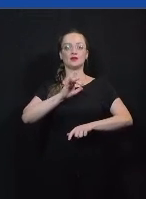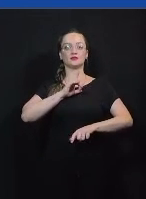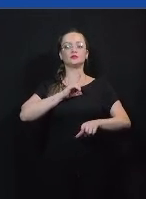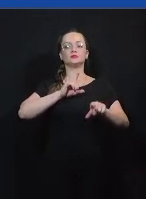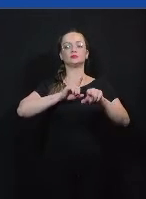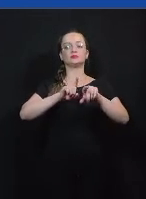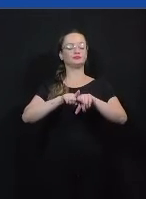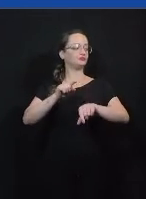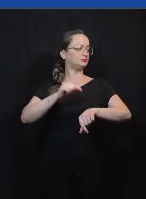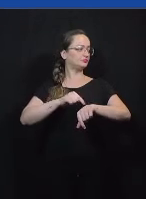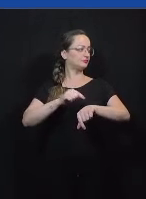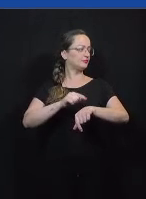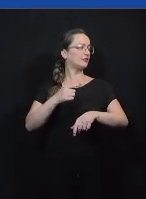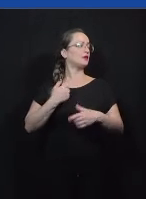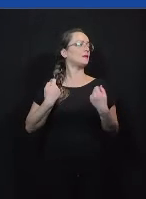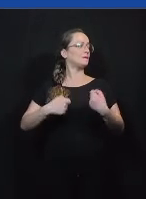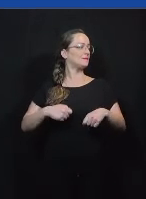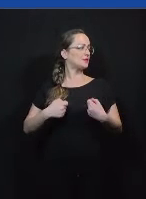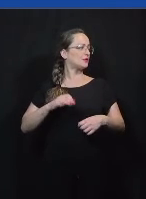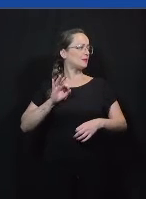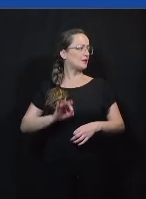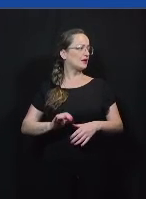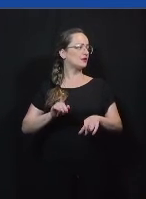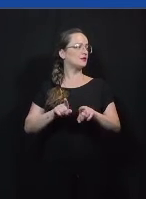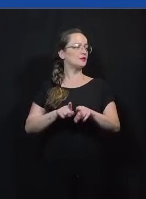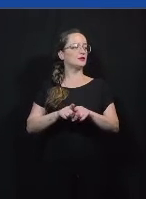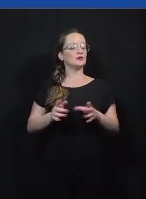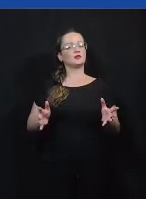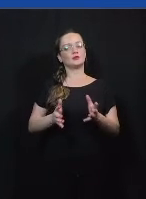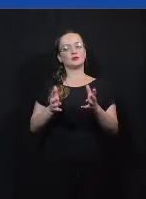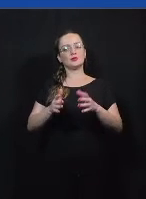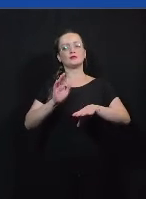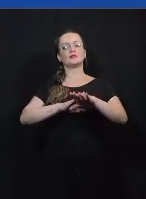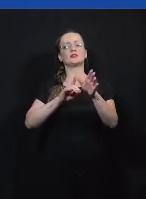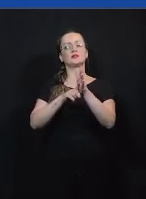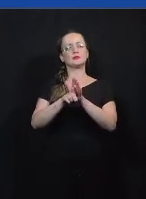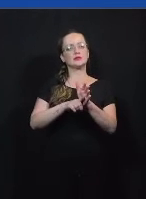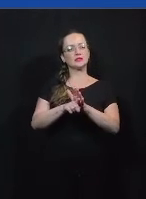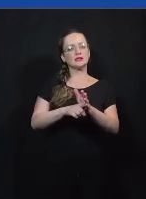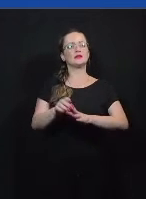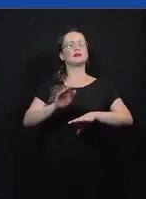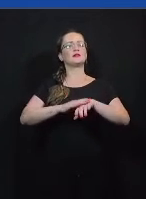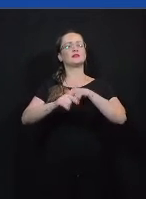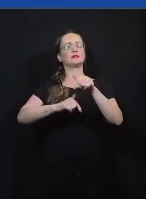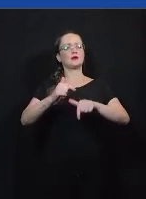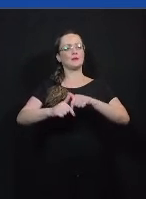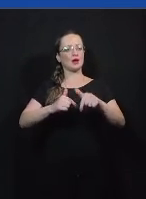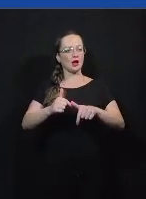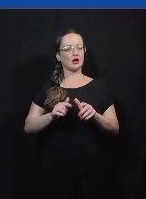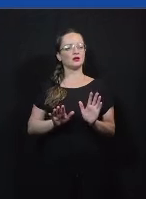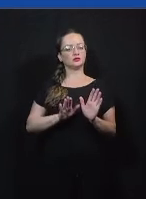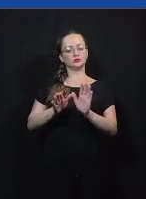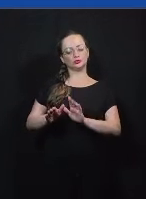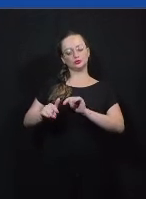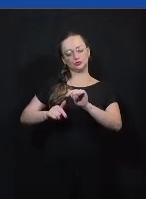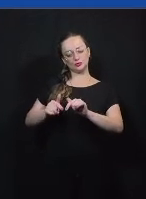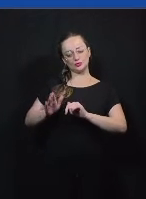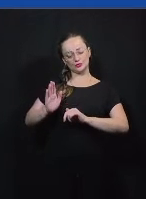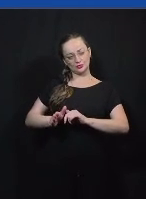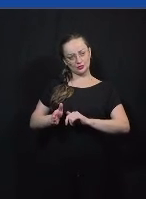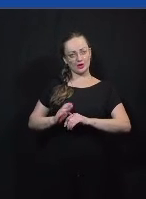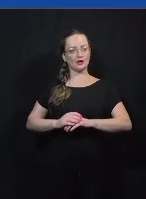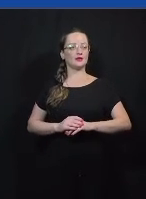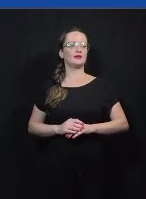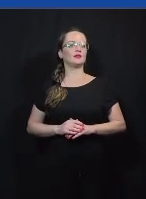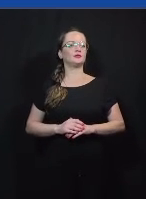prévio em que eles precisaram estruturar o argumento eles precisaram fazer a pesquisa eles precisaram trabalhar no caso eles estavam trabalhando em um momento mas normalmente eles